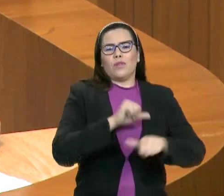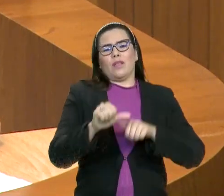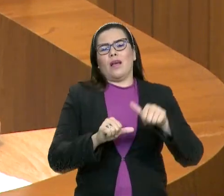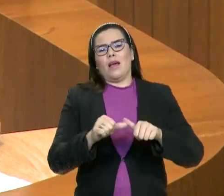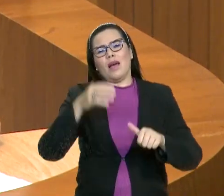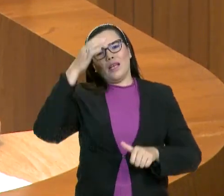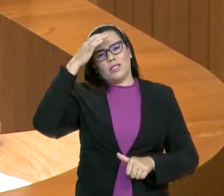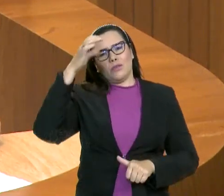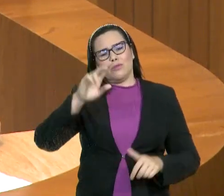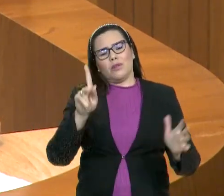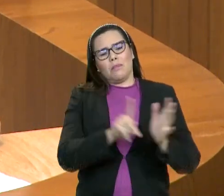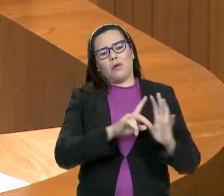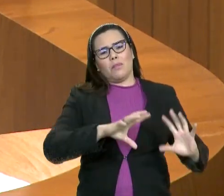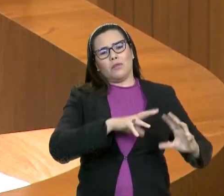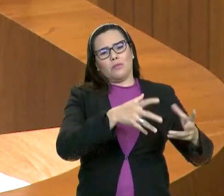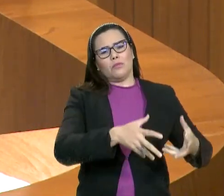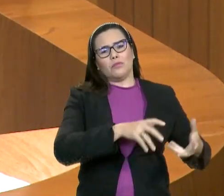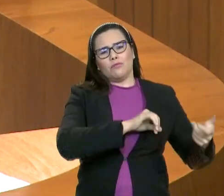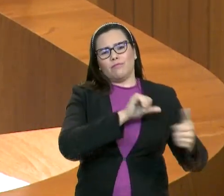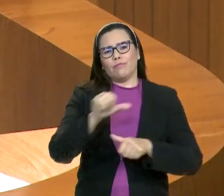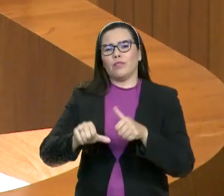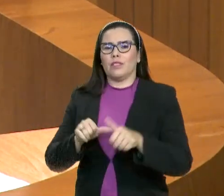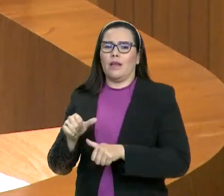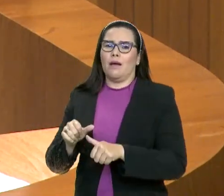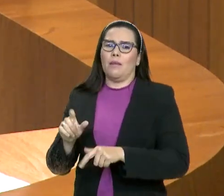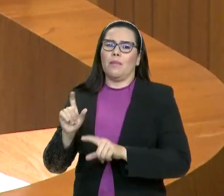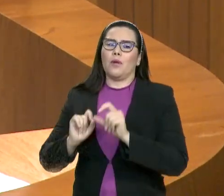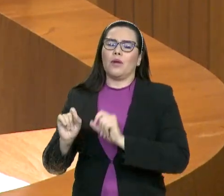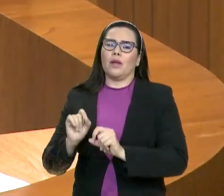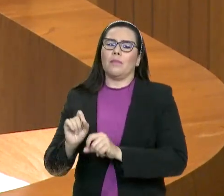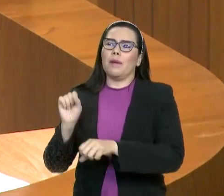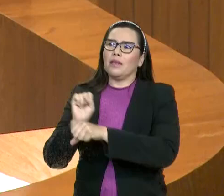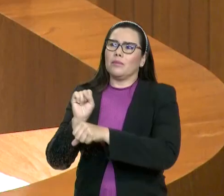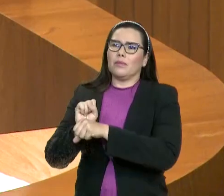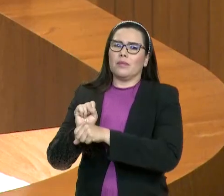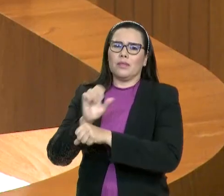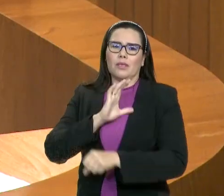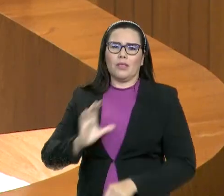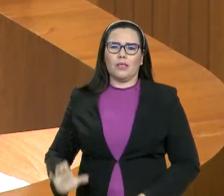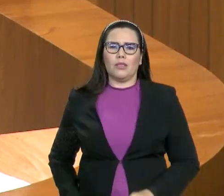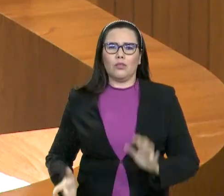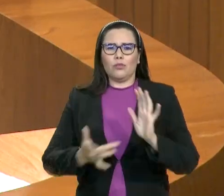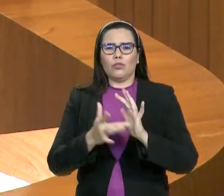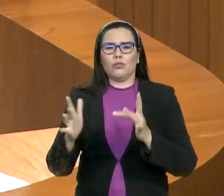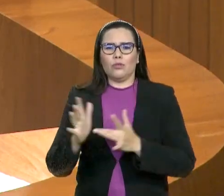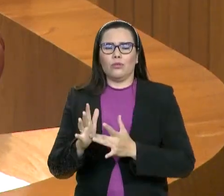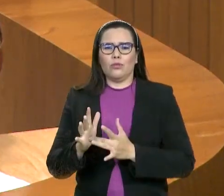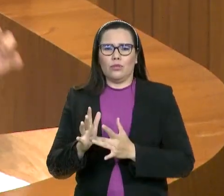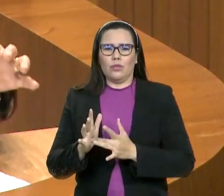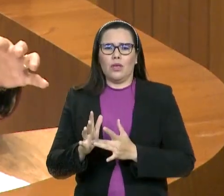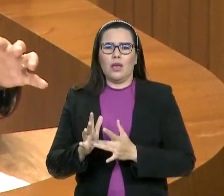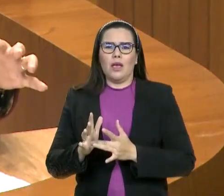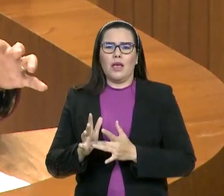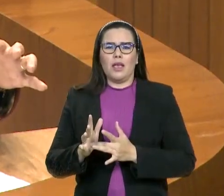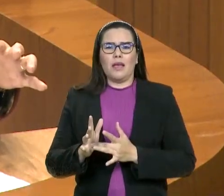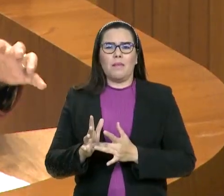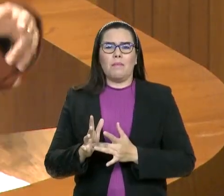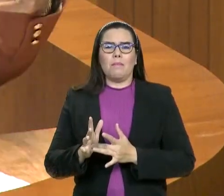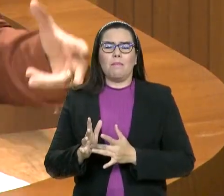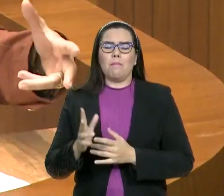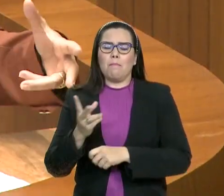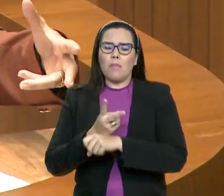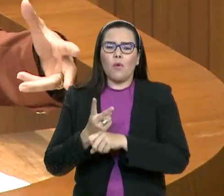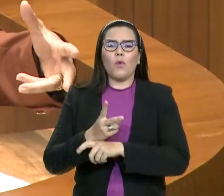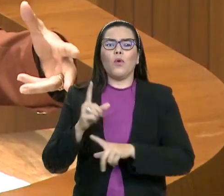esperança em Cristo Jesus e seja uma nova criatura. Encerro dizendo